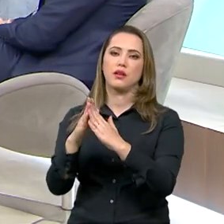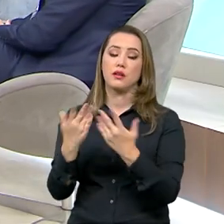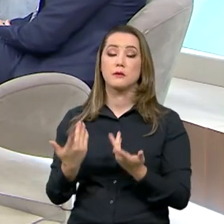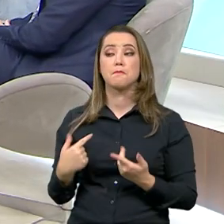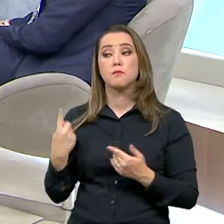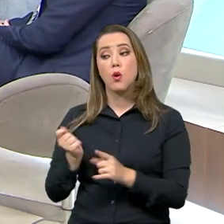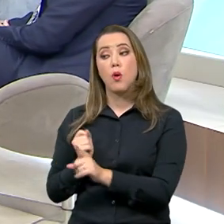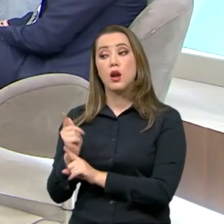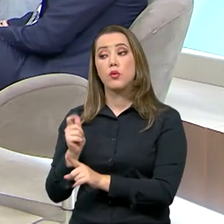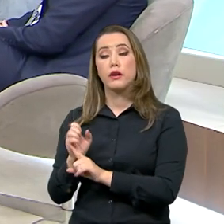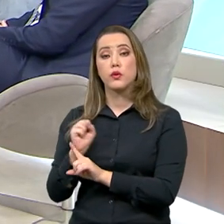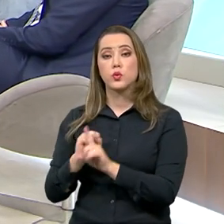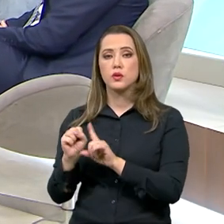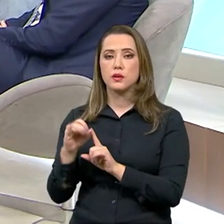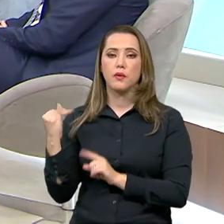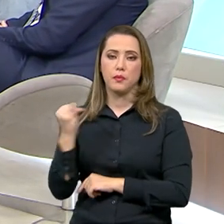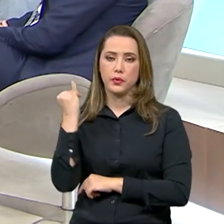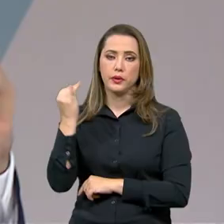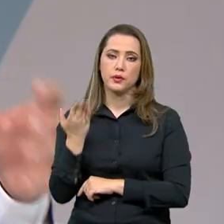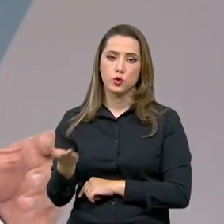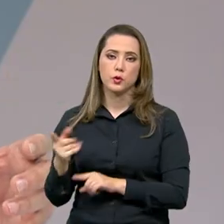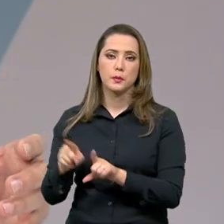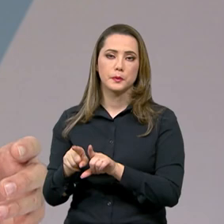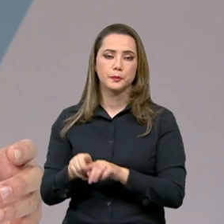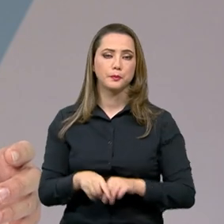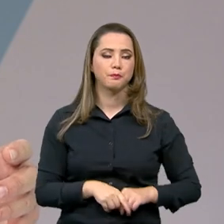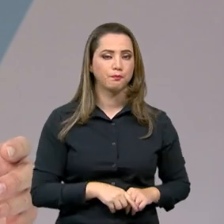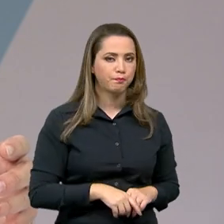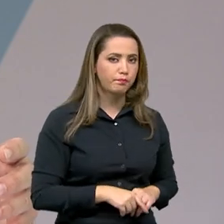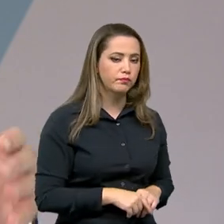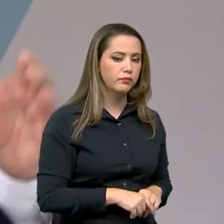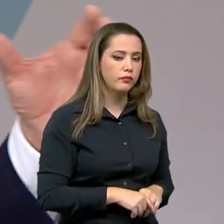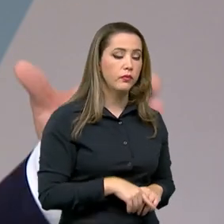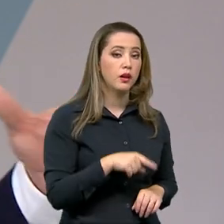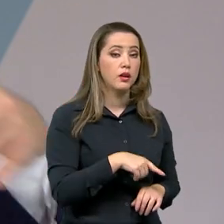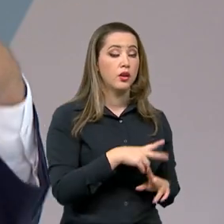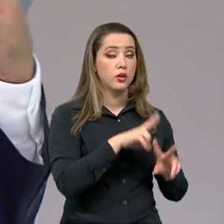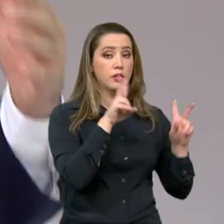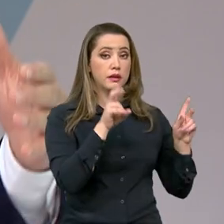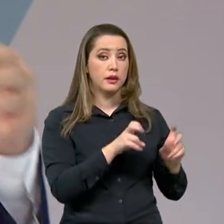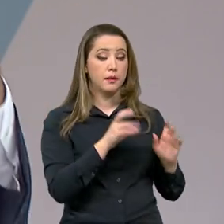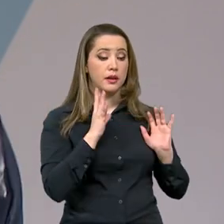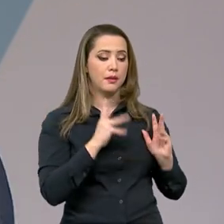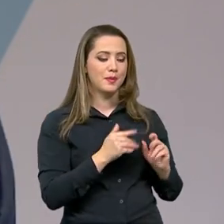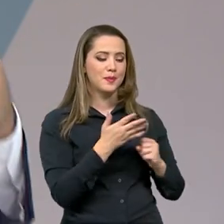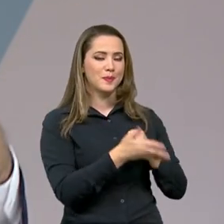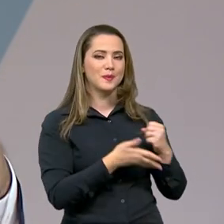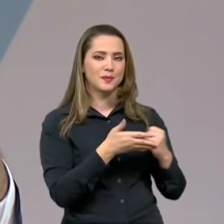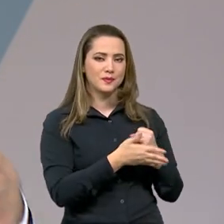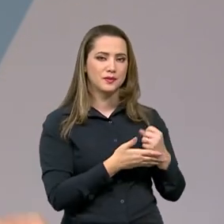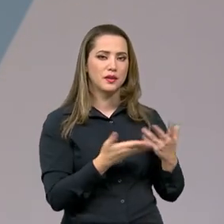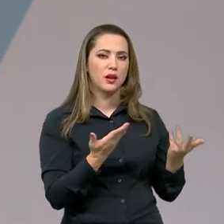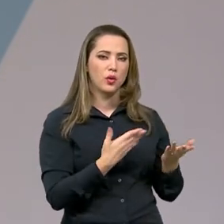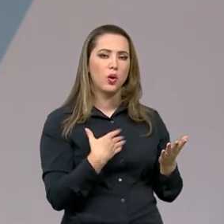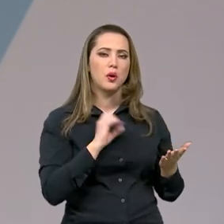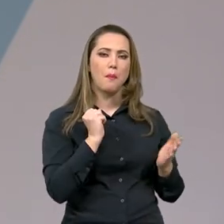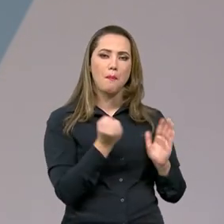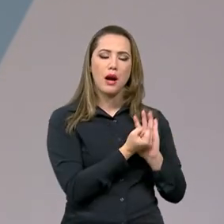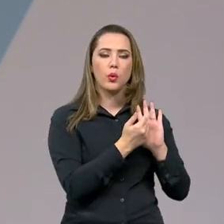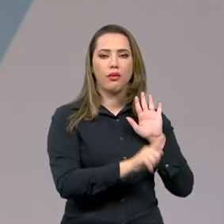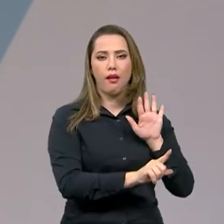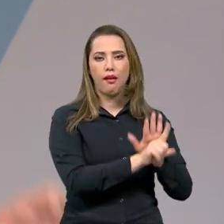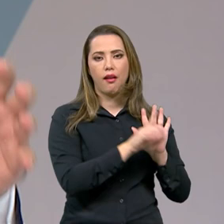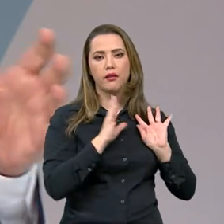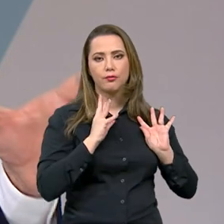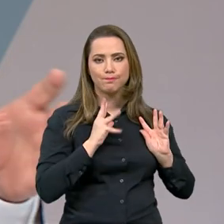social é uma solução muito boa nesses casos. Agora, eu queria falar do saneamento básico. Recentemente, dois anos do novo marco regulatório